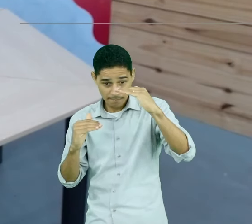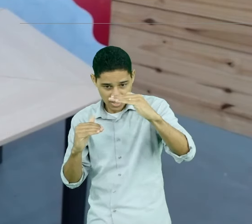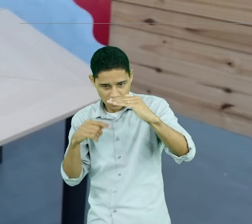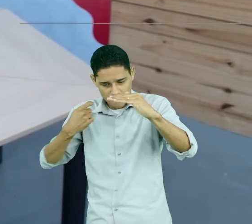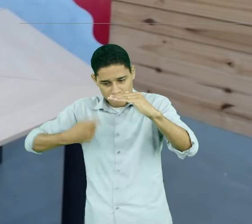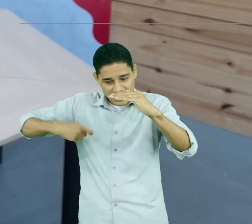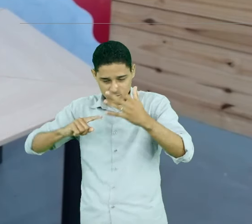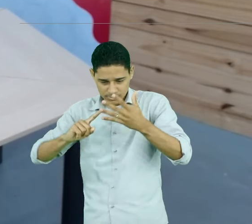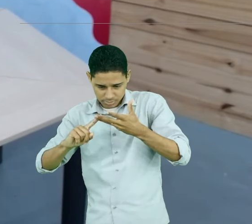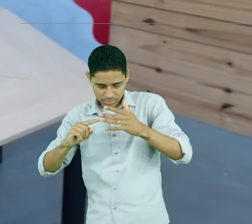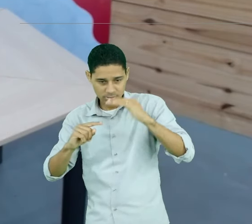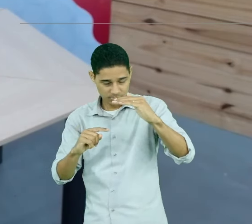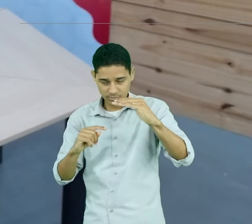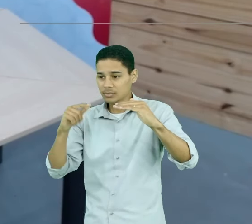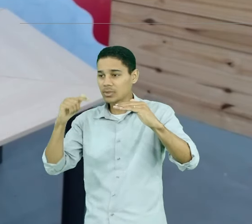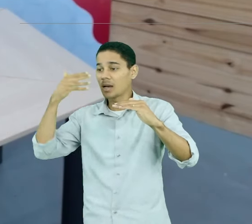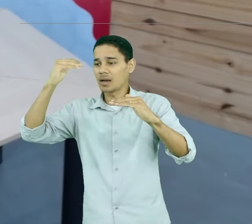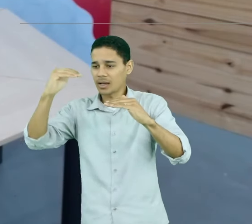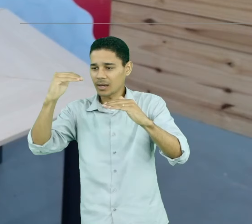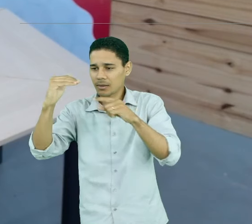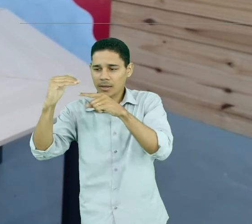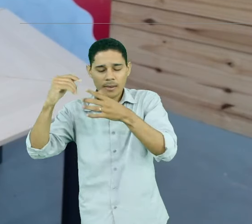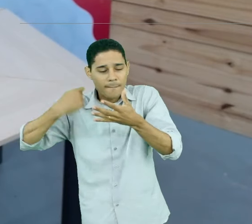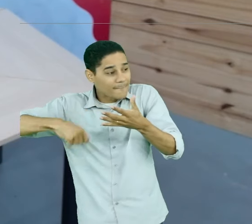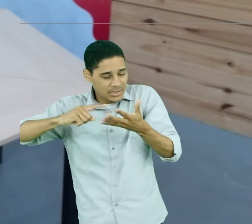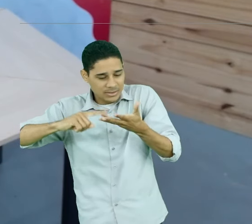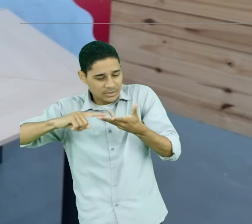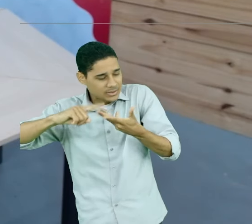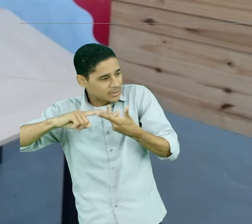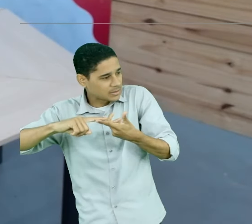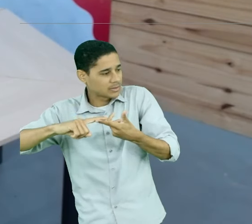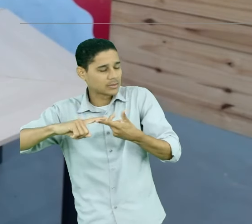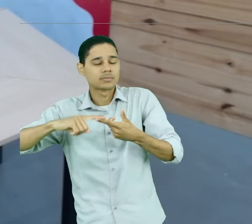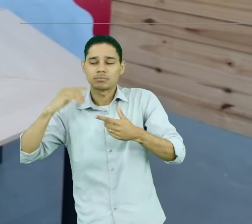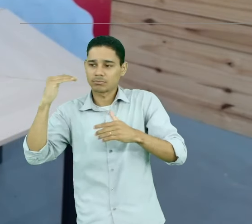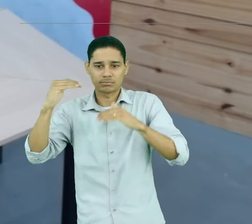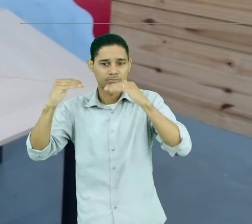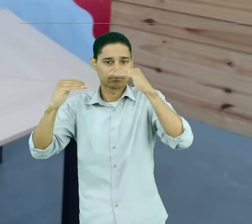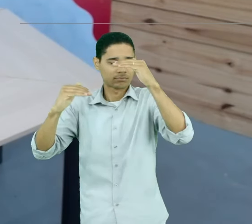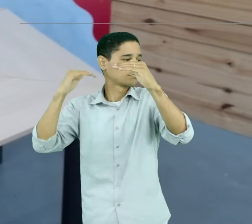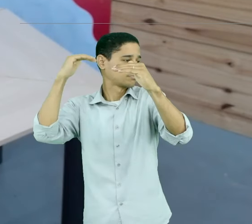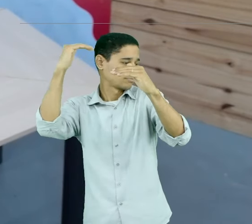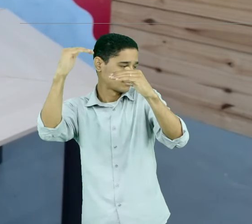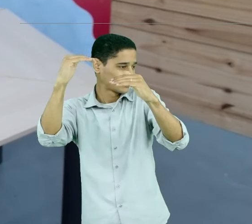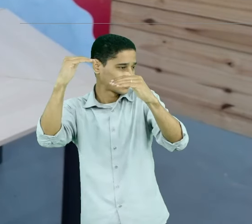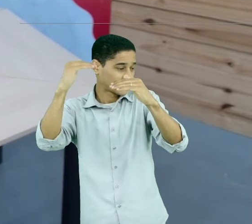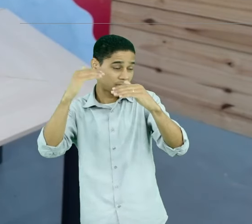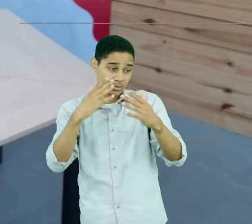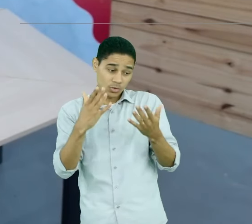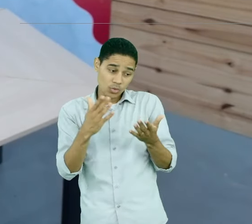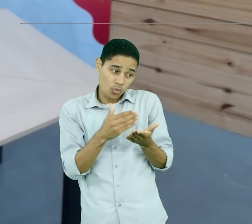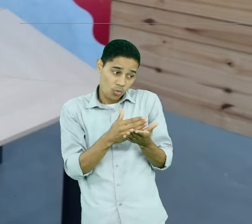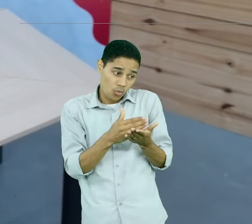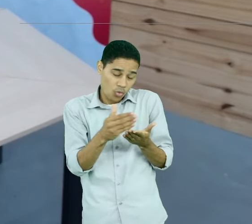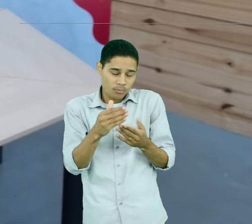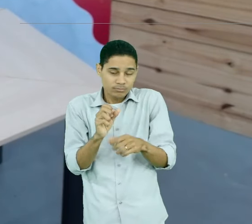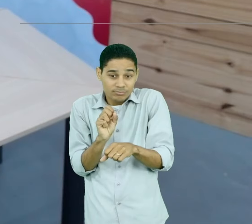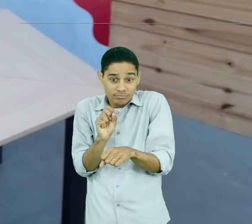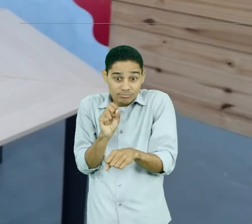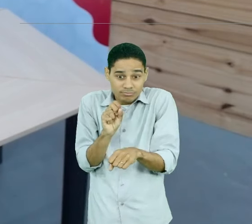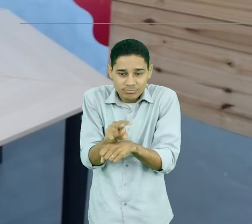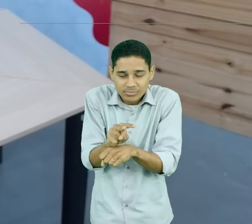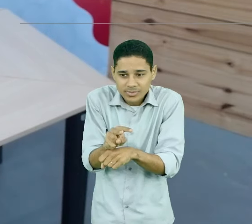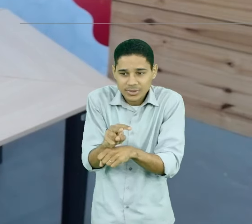cargo, desde quando você ingressa numa empresa, por meio do recrutamento e de seleção de pessoal,